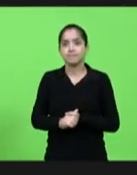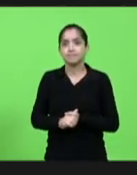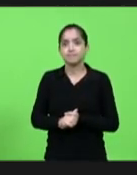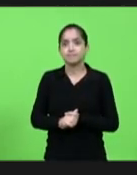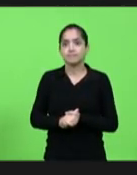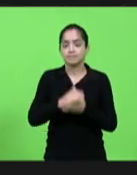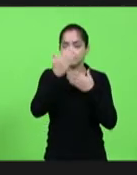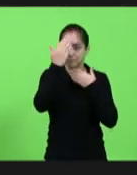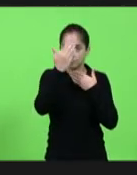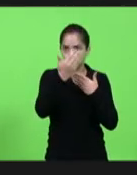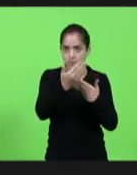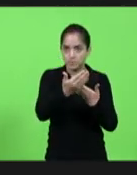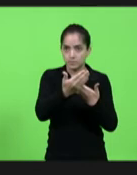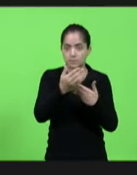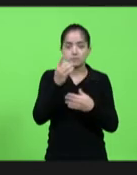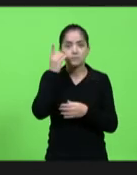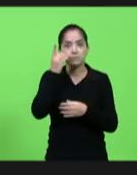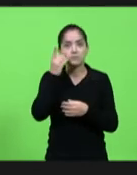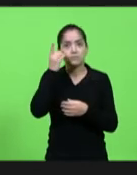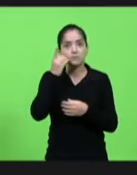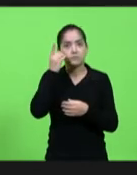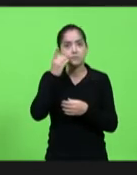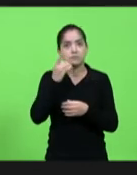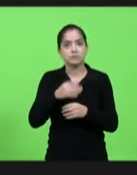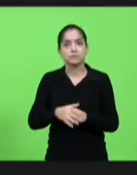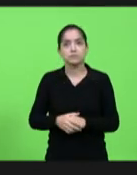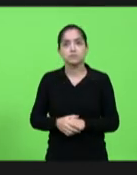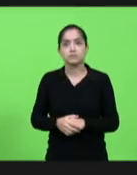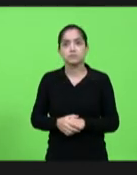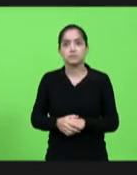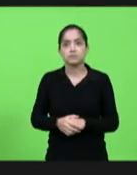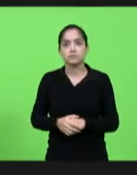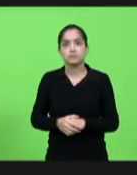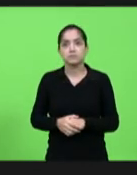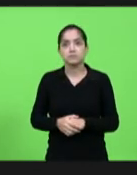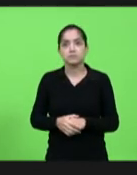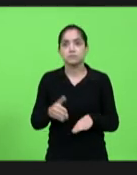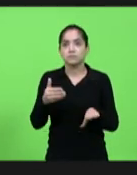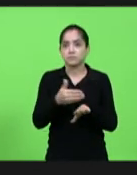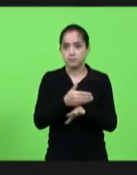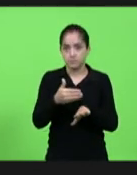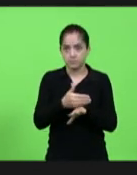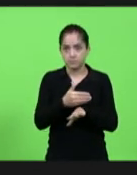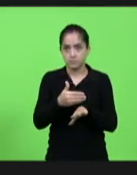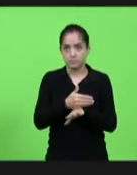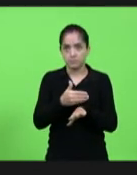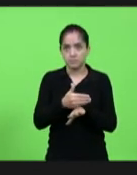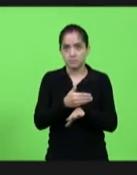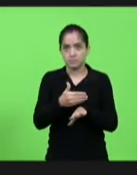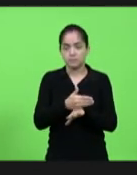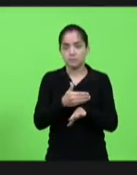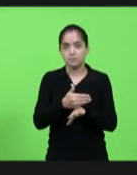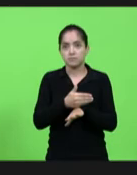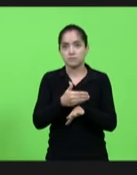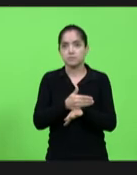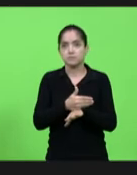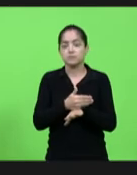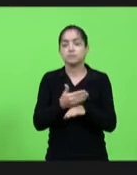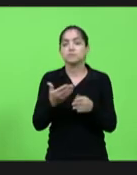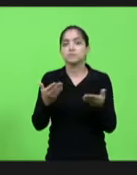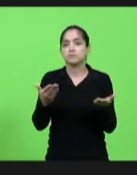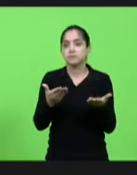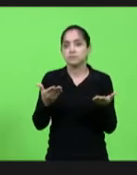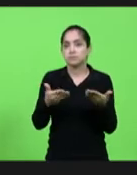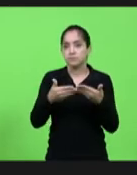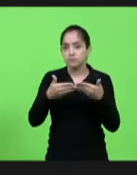Obrigado, deputada. Eu não poderia deixar de participar da abertura, da